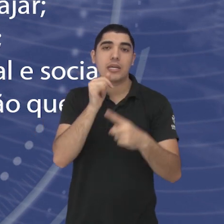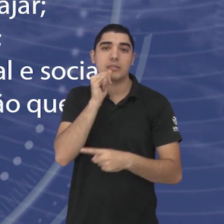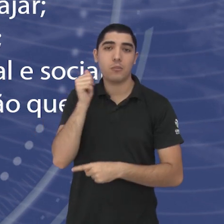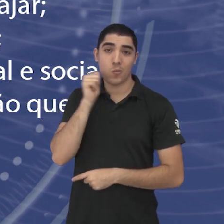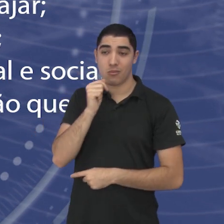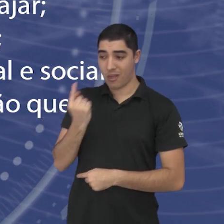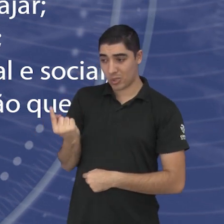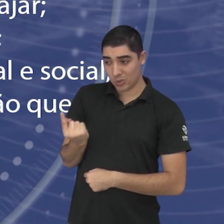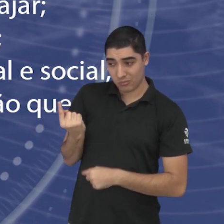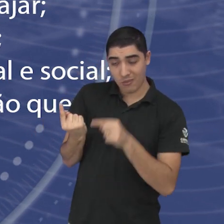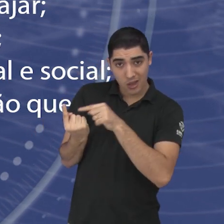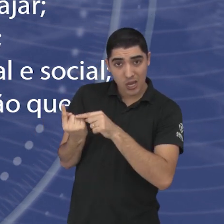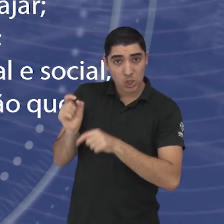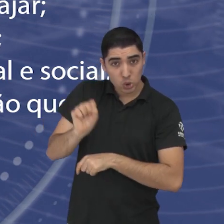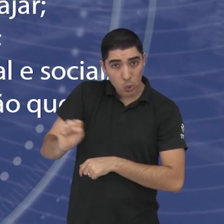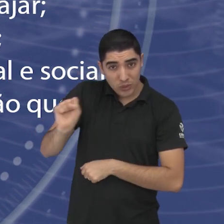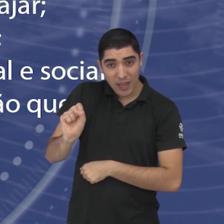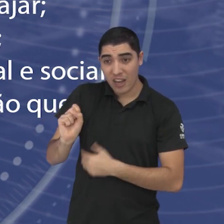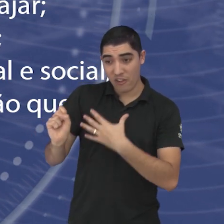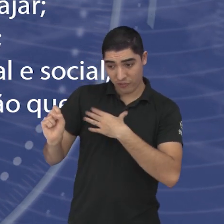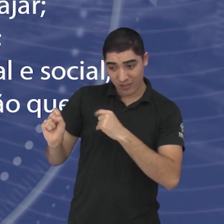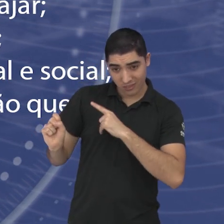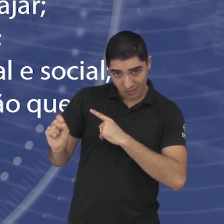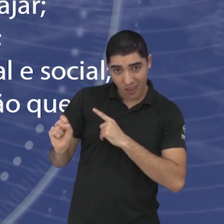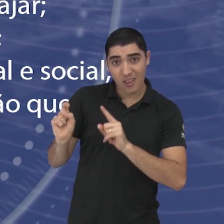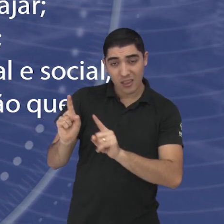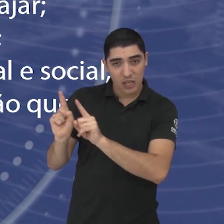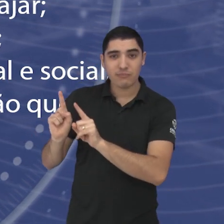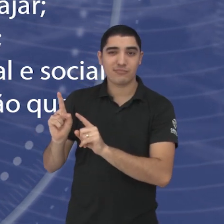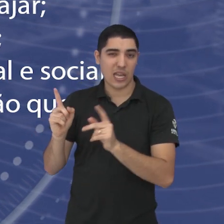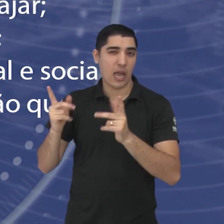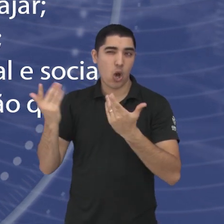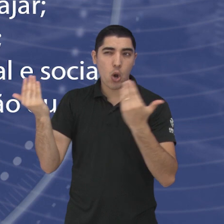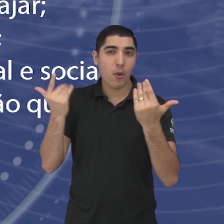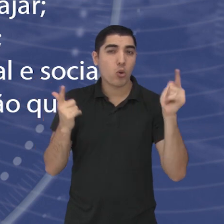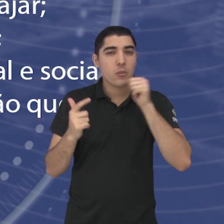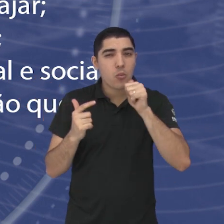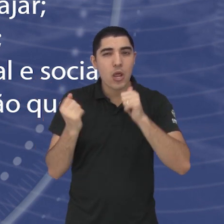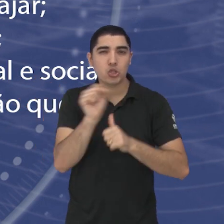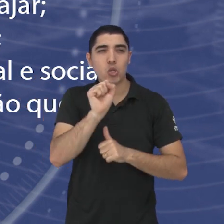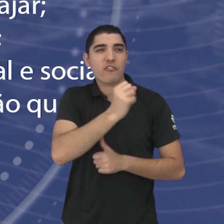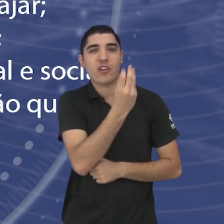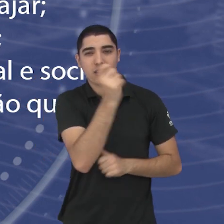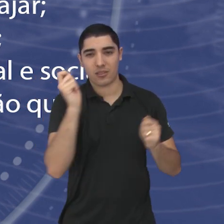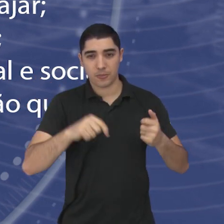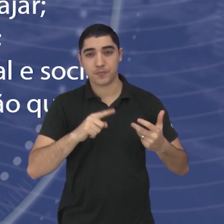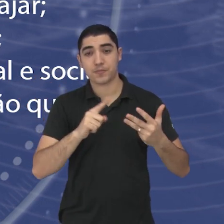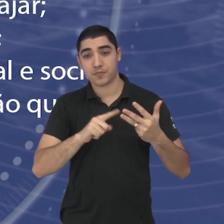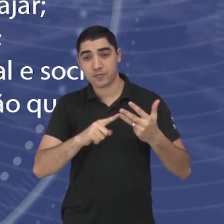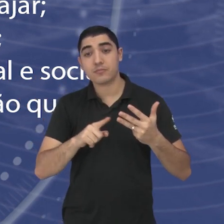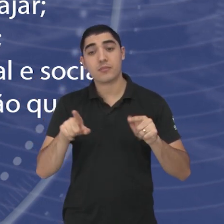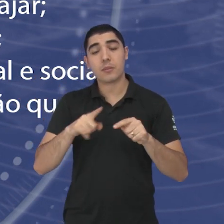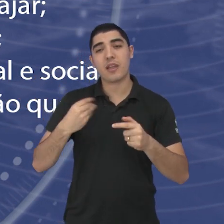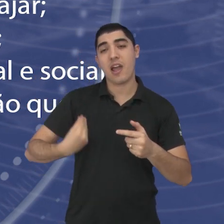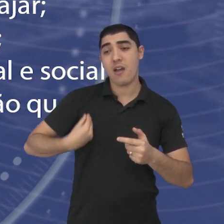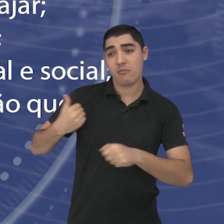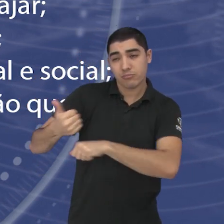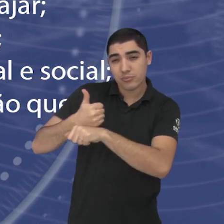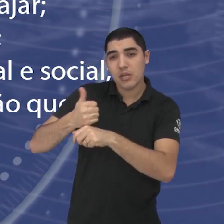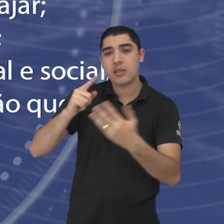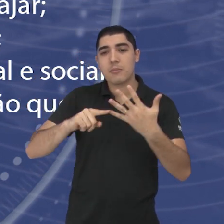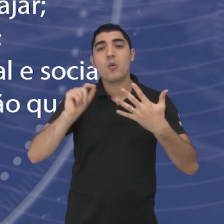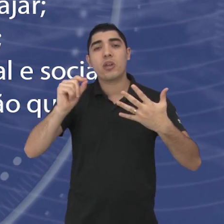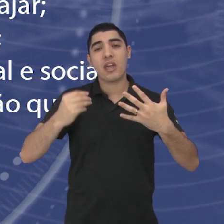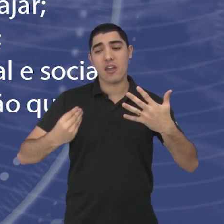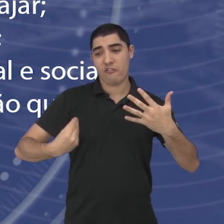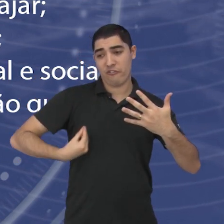mulher solteira, sem filhos. Priorizar carreira, que também é uma tendência das mulheres hoje. E aí a gente fala também de fim da vida